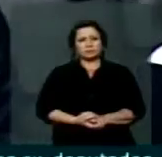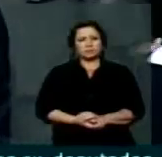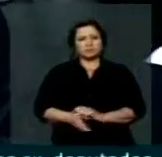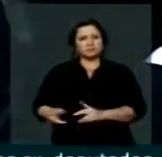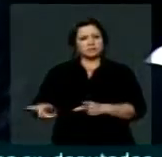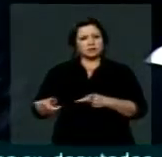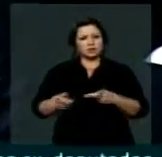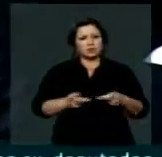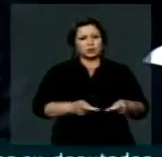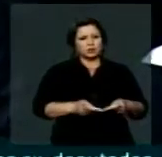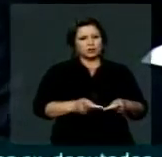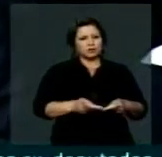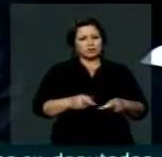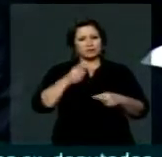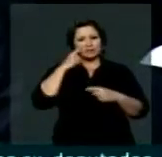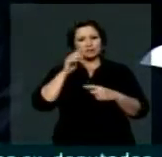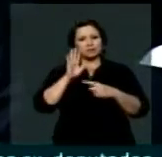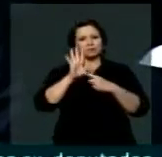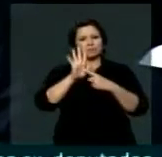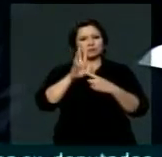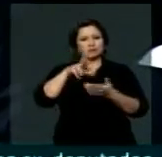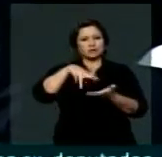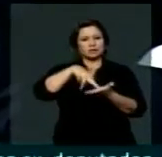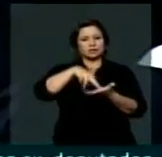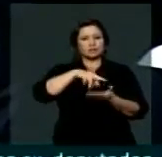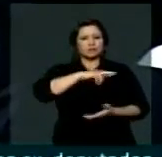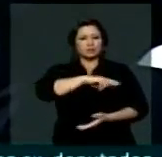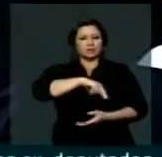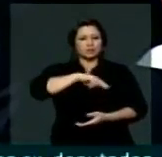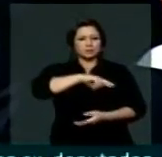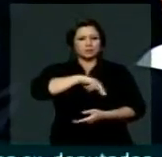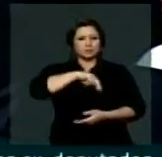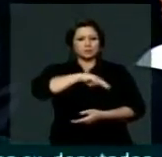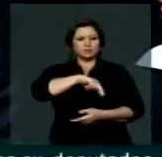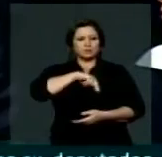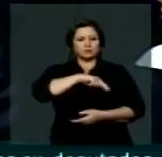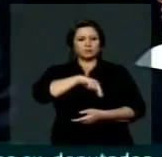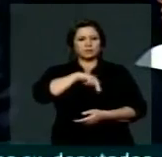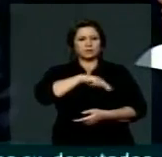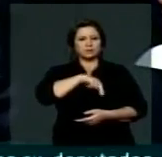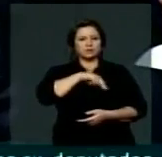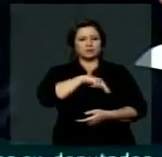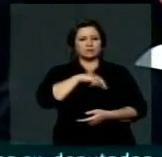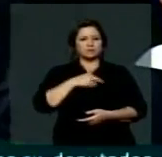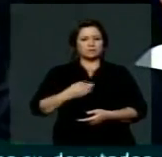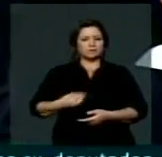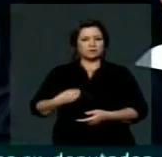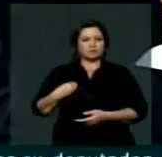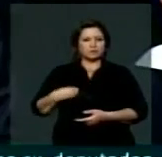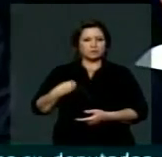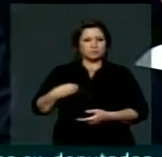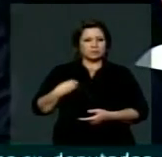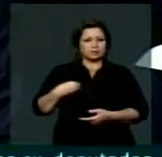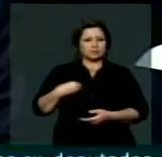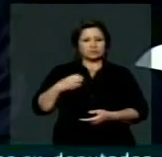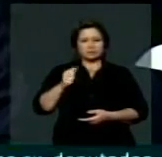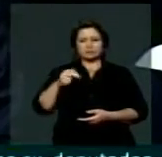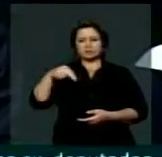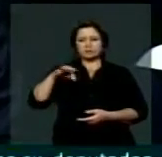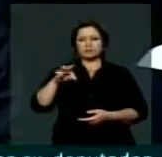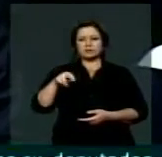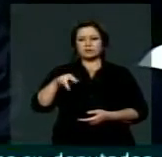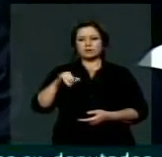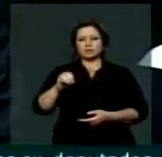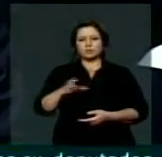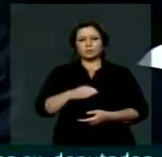Convido agora a todos para assistir a apresentação da poesia O Futuro de Presente, pelo poeta Antônio